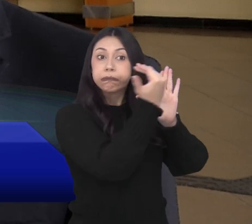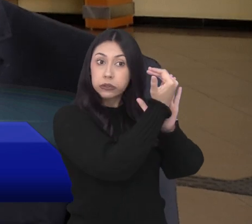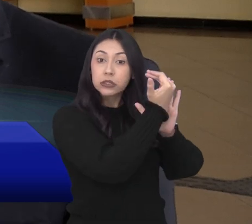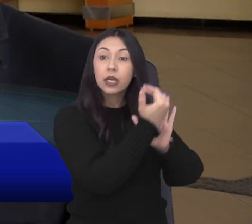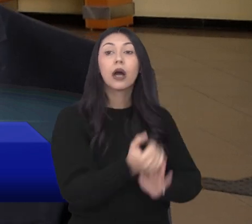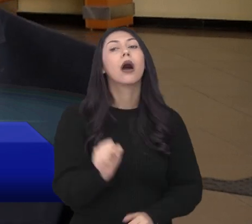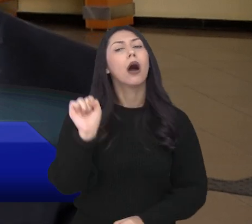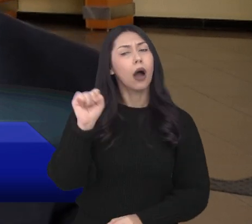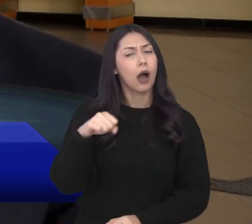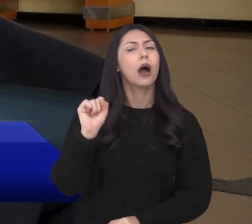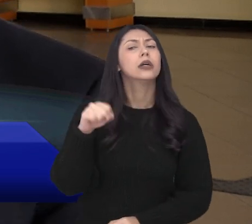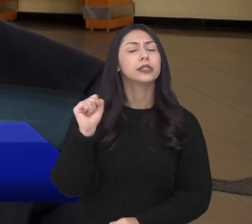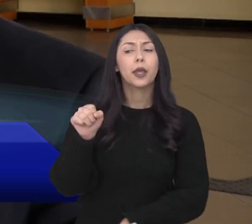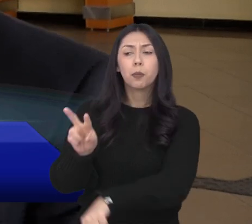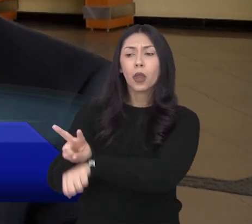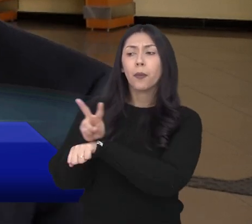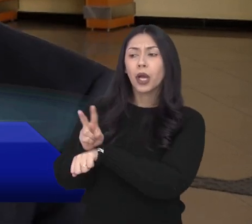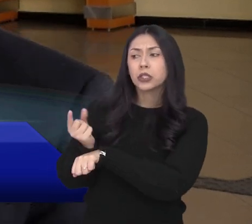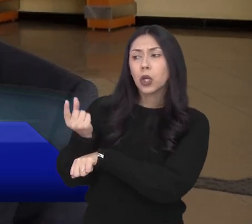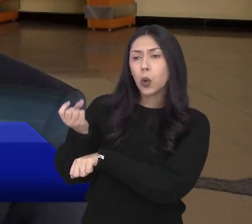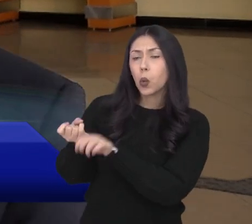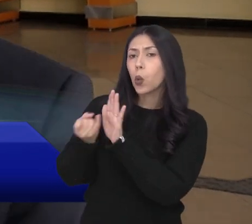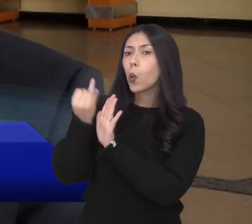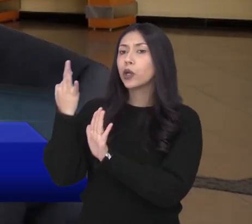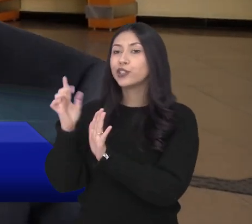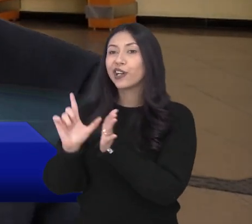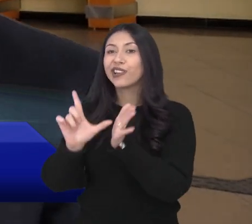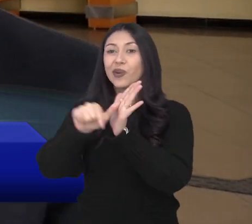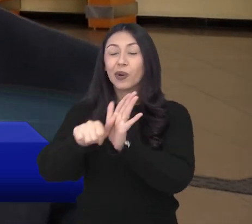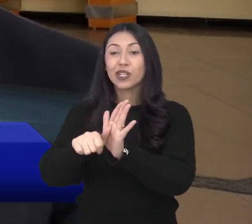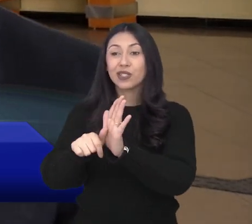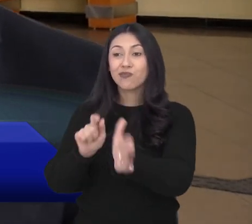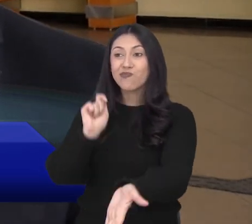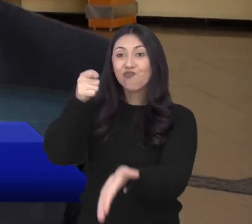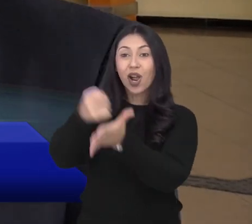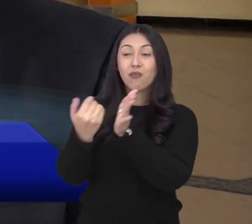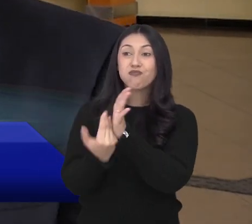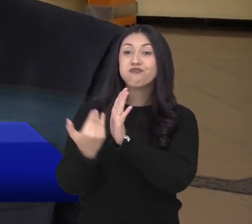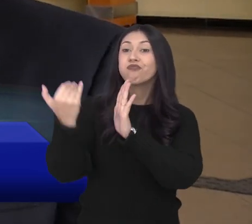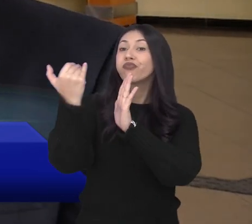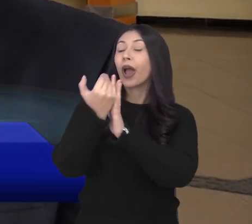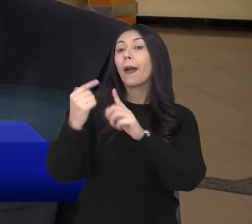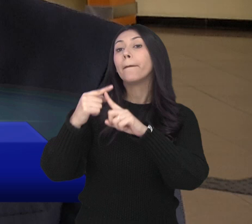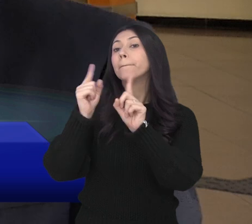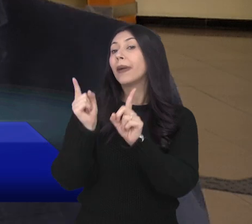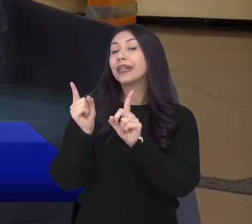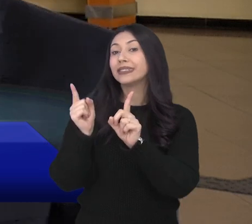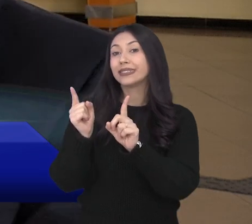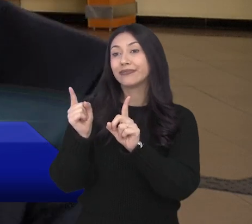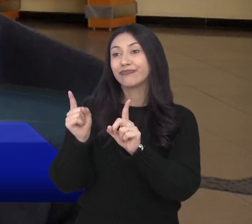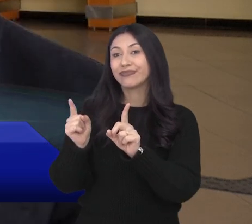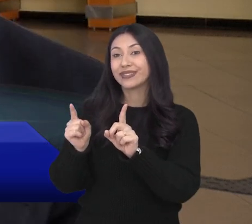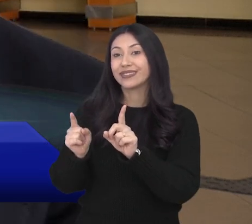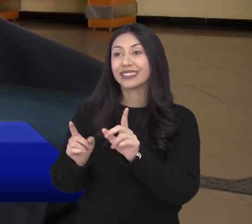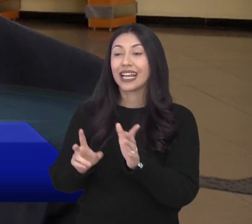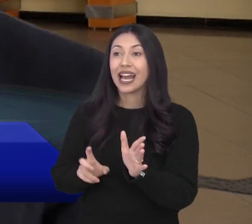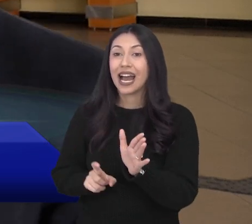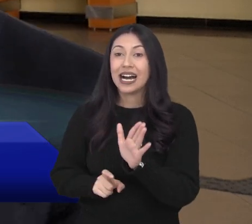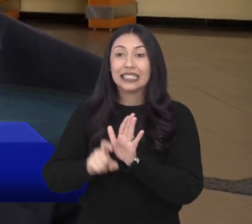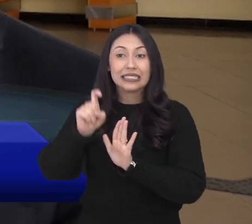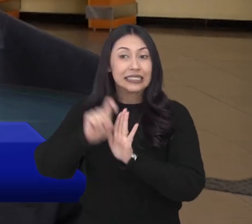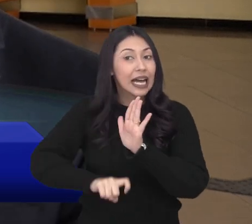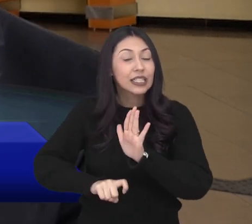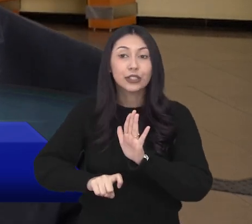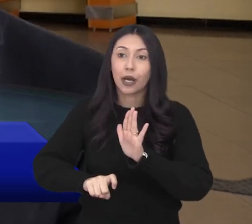sendo muito diferente do emprestado? Com certeza. Varia conforme a taxa e conforme o tempo desse empréstimo,